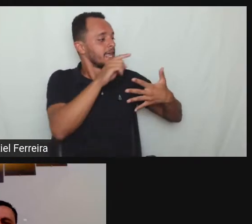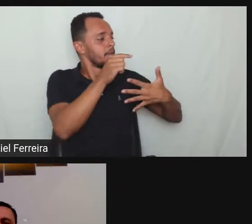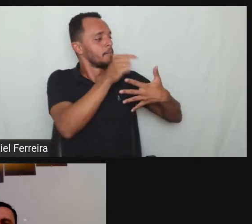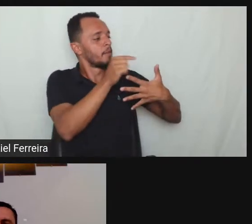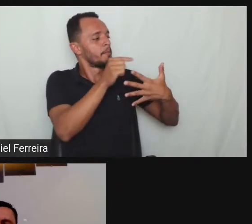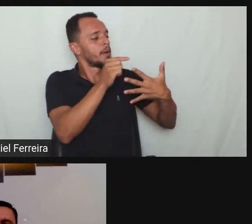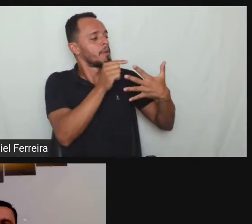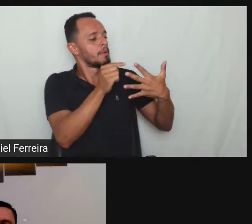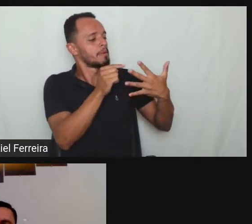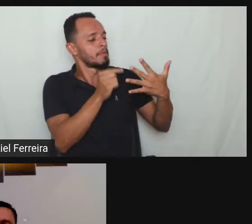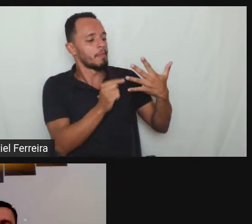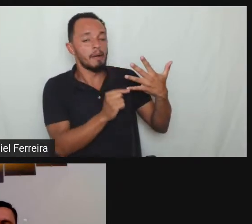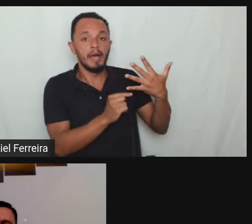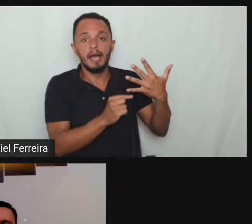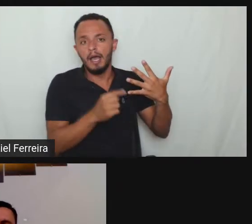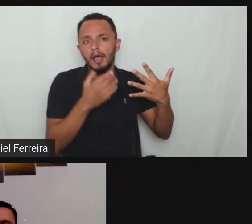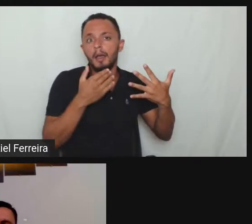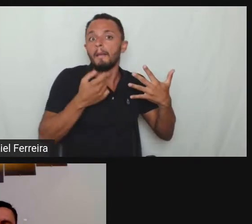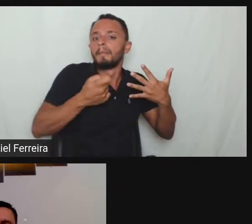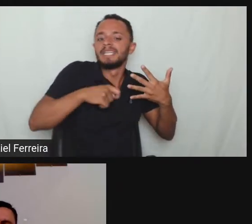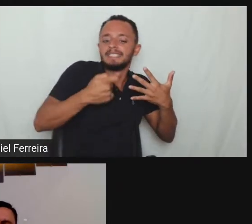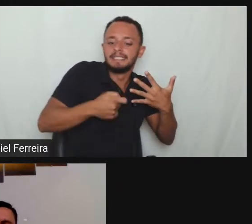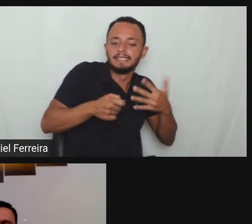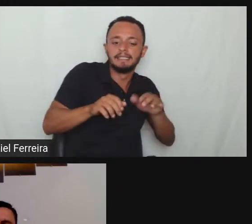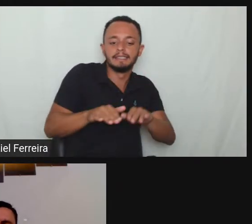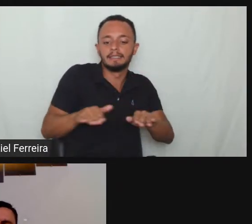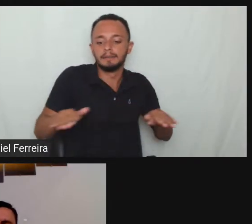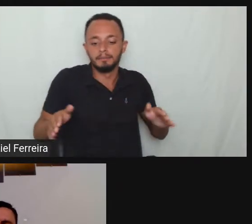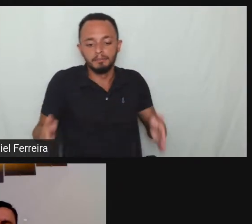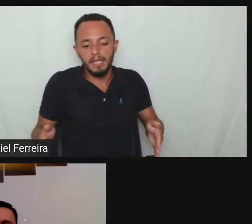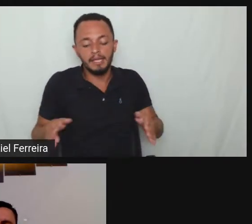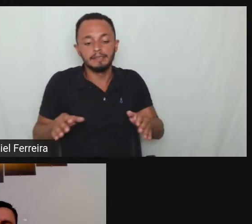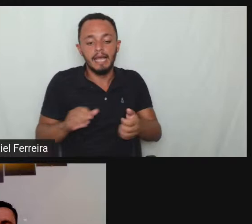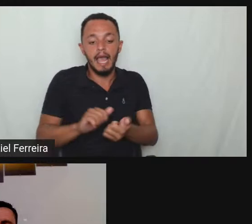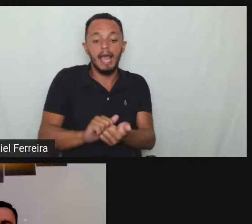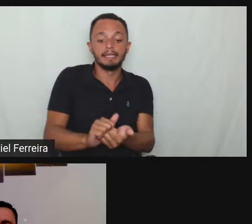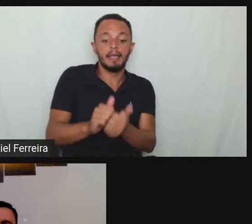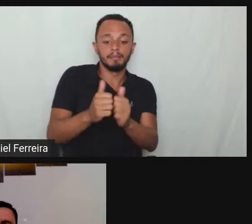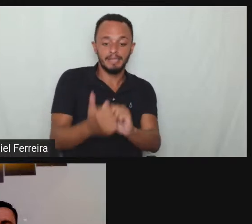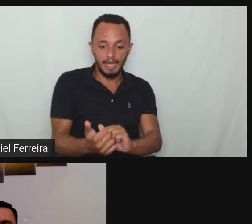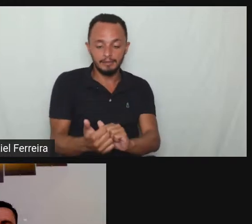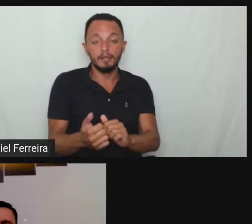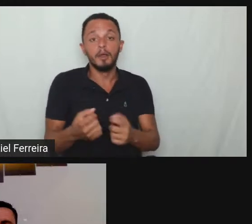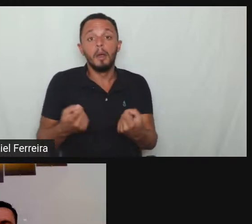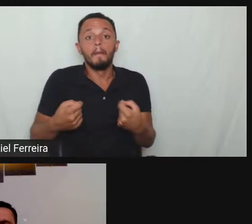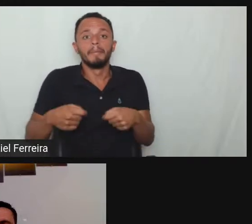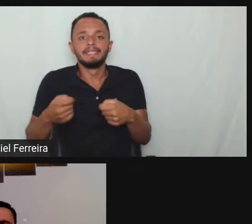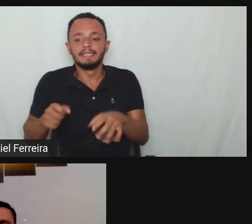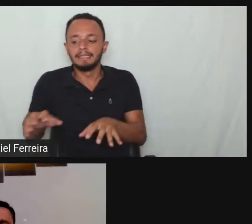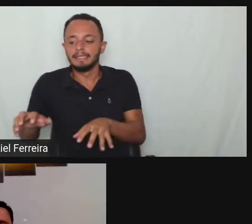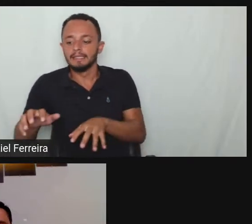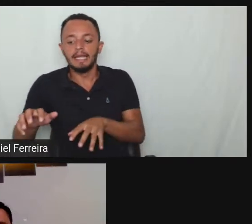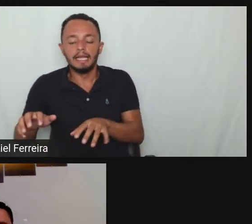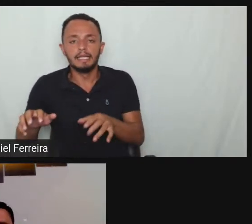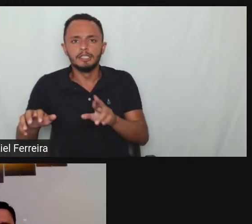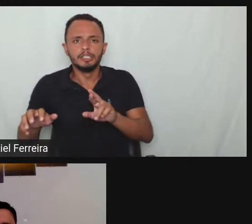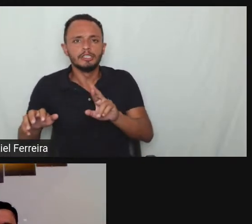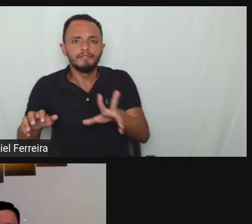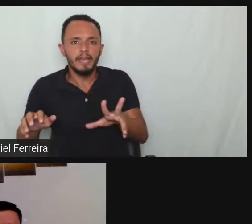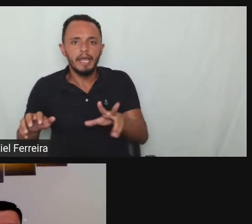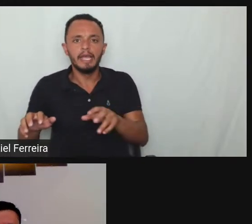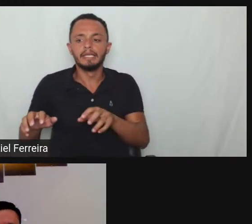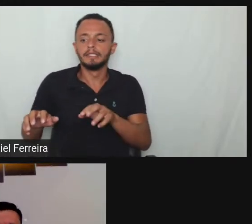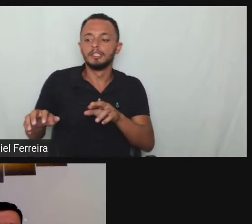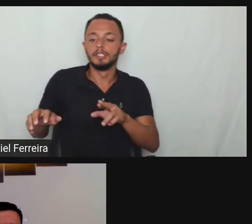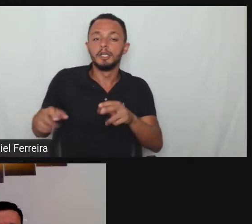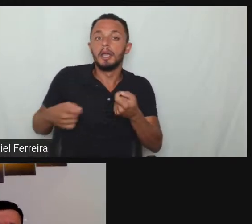você vai precisar de um mobiliário adaptado você vai precisar de um teclado mouse com economia diferente você vai precisar